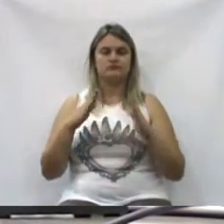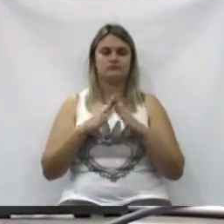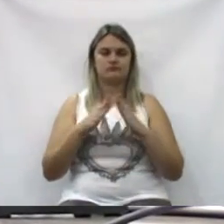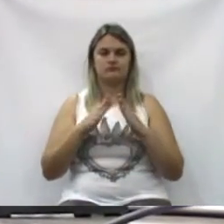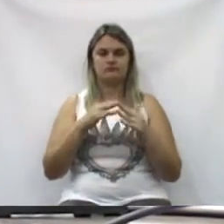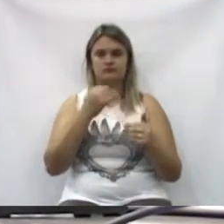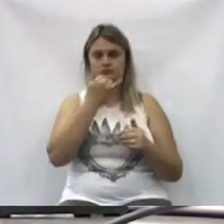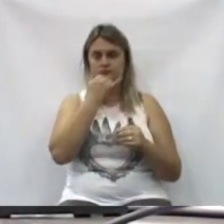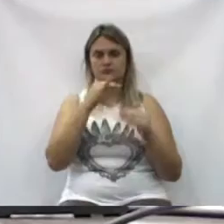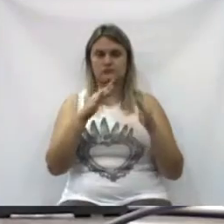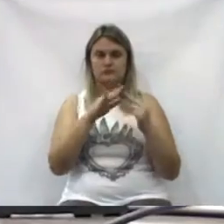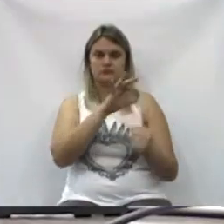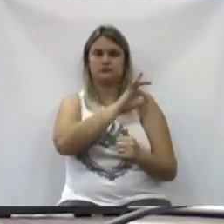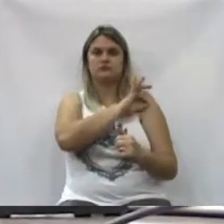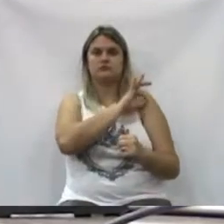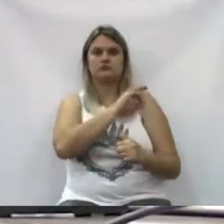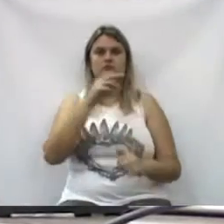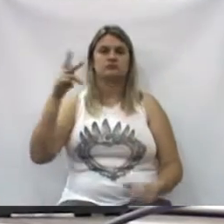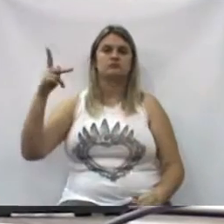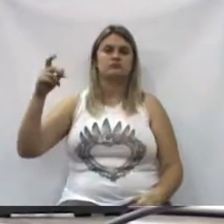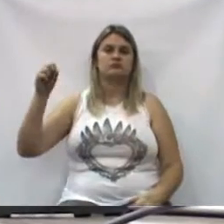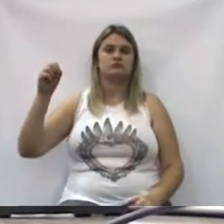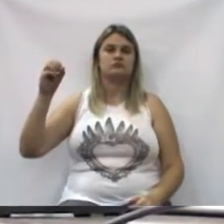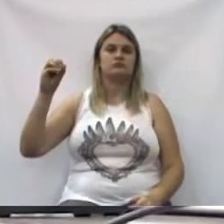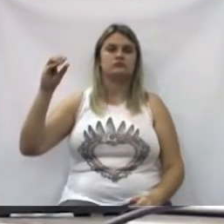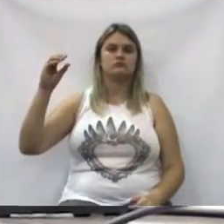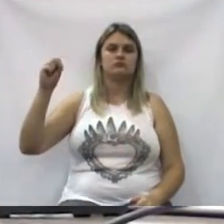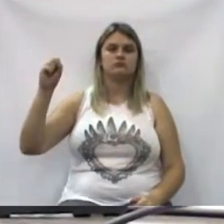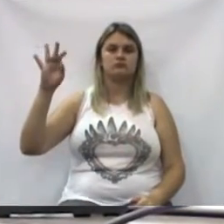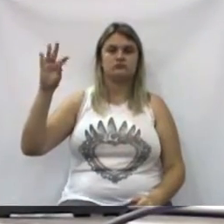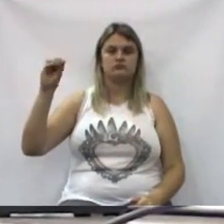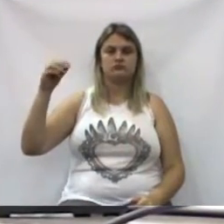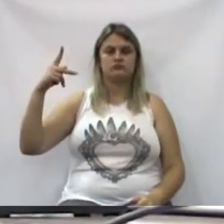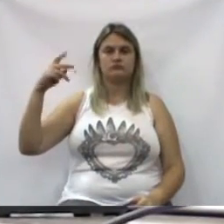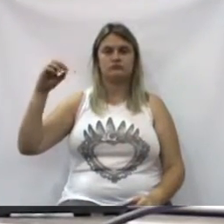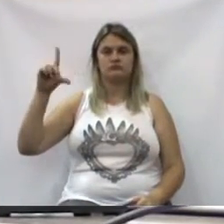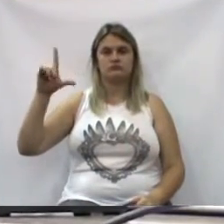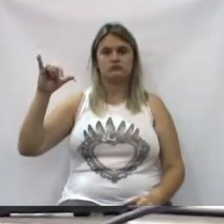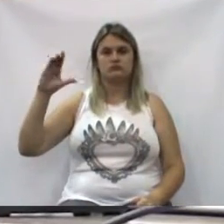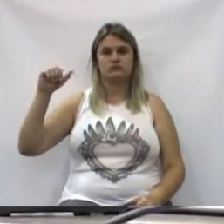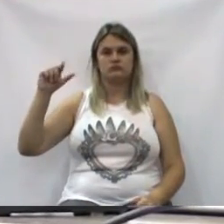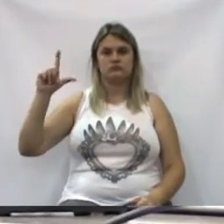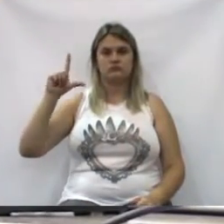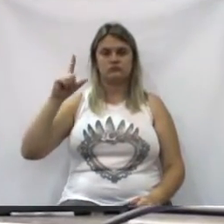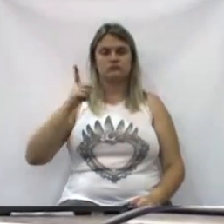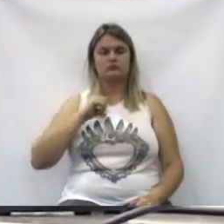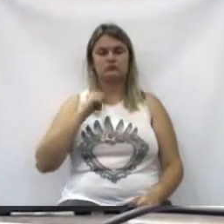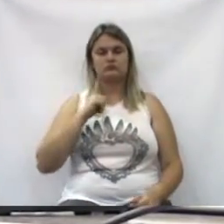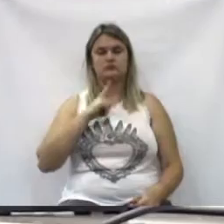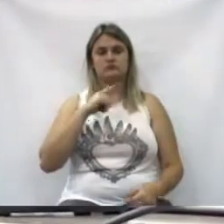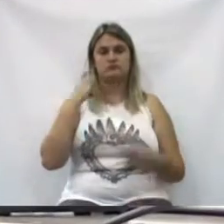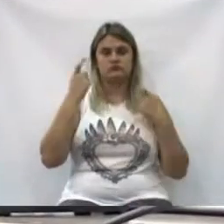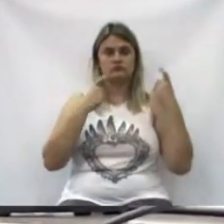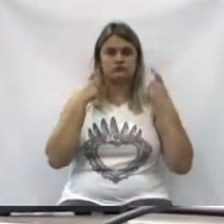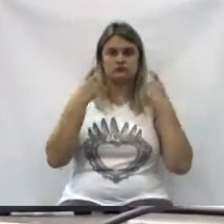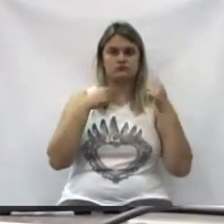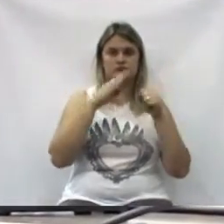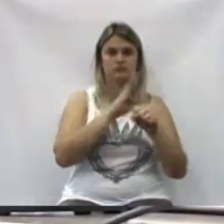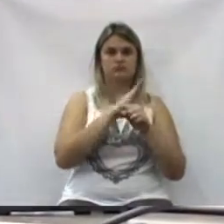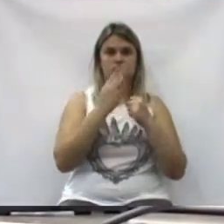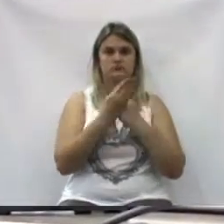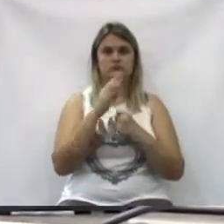para que a Limeira volte a ter esse posto policial, porque realmente, quando a gente pensa nos preocupados com o lado do São Cristóvão, realmente